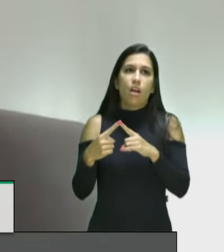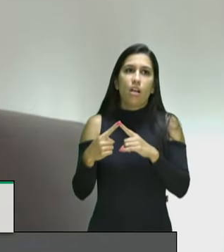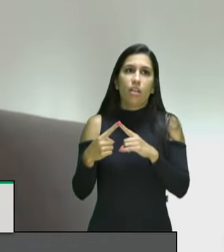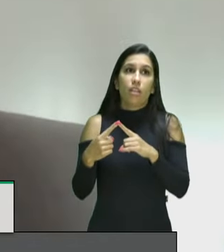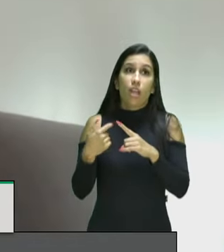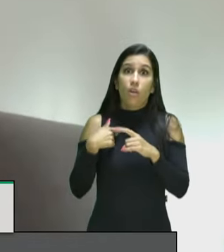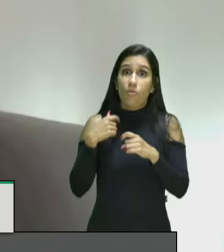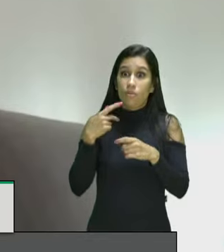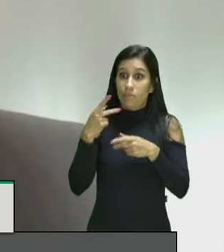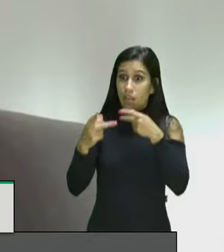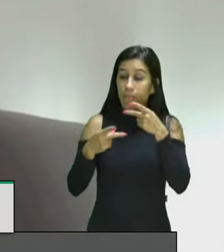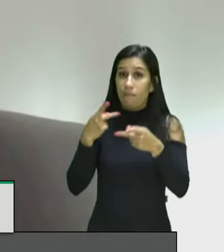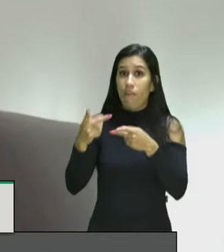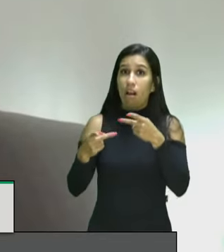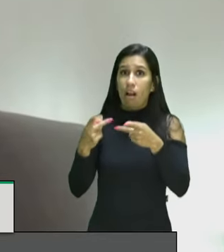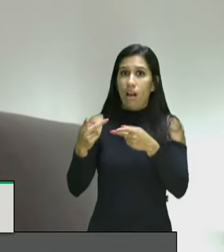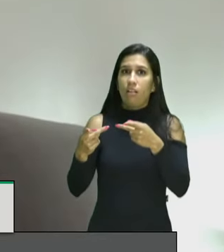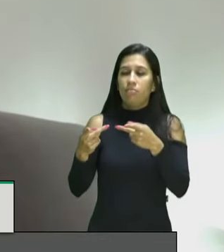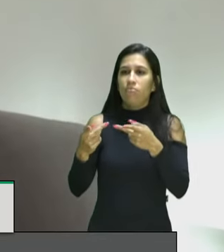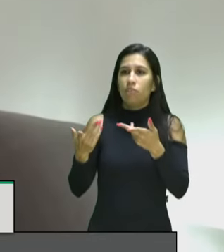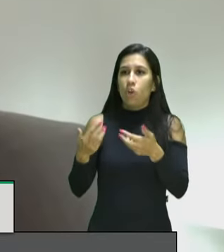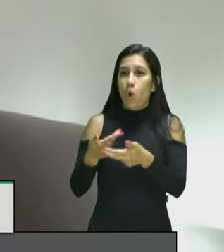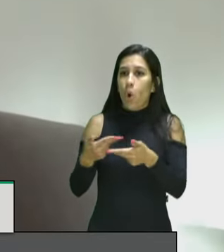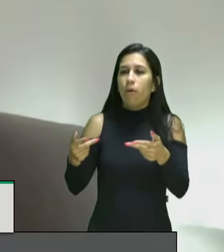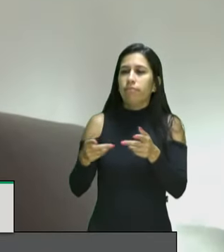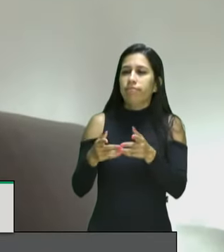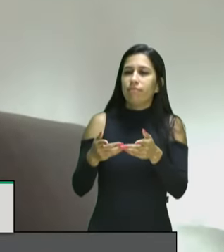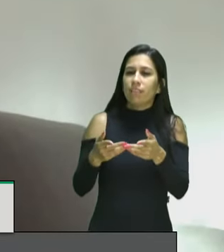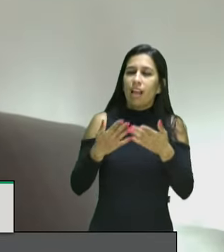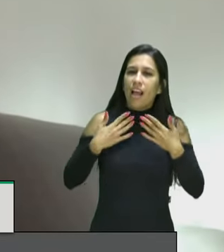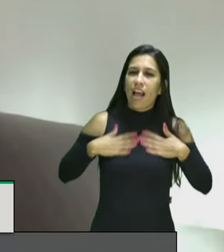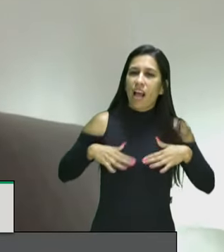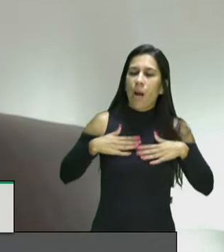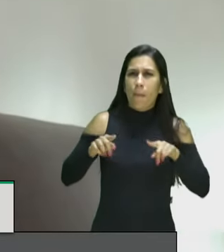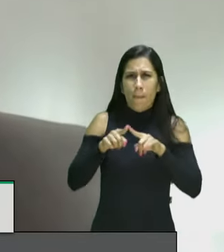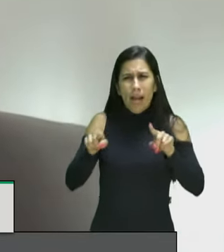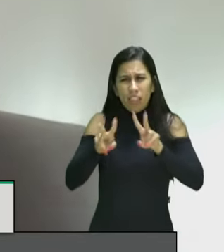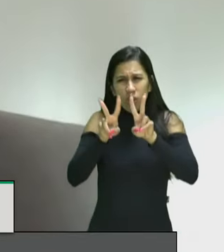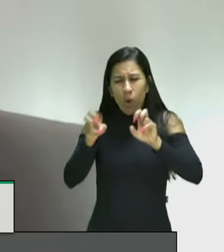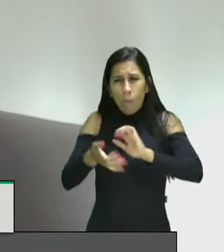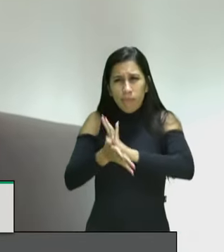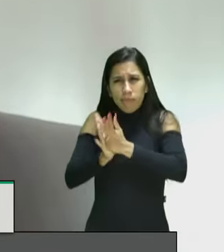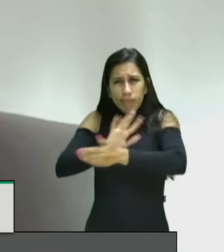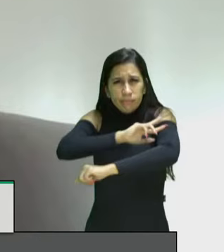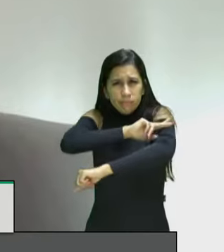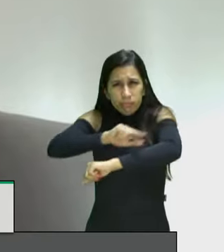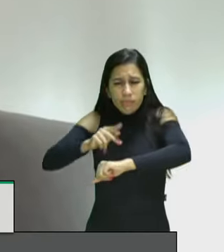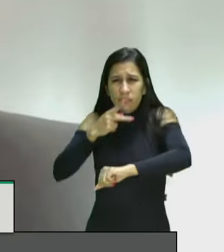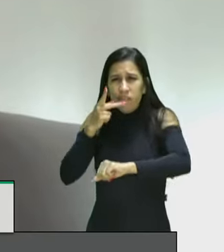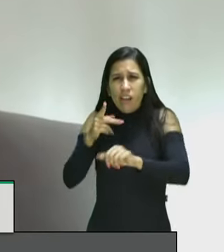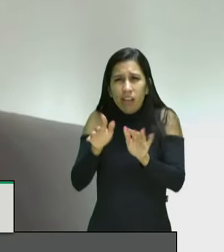suaves e frente ao racismo eu acho que a gente não pode fazer falas suaves e é muito